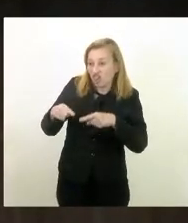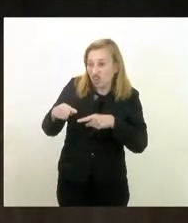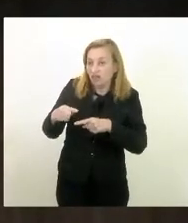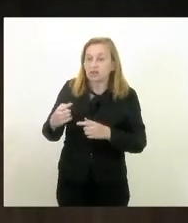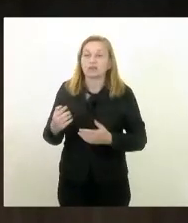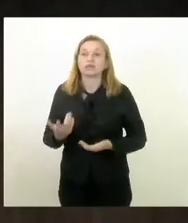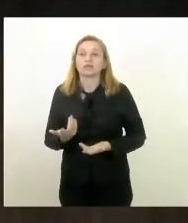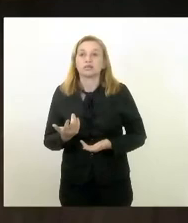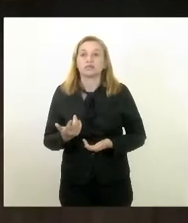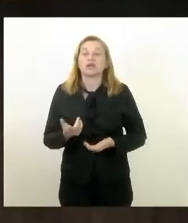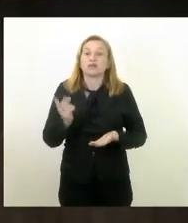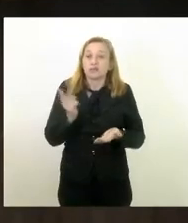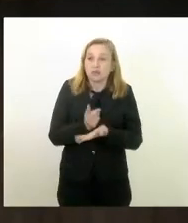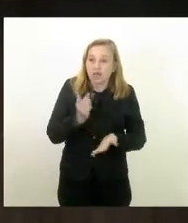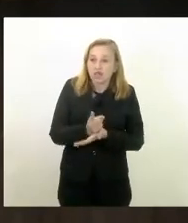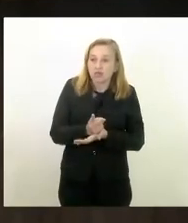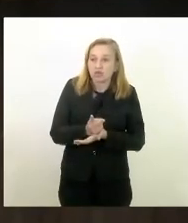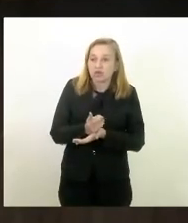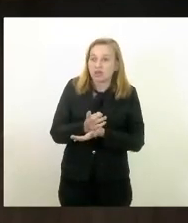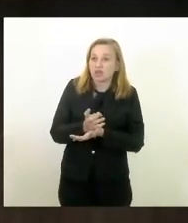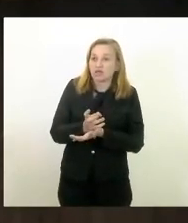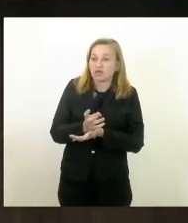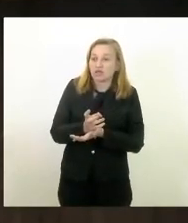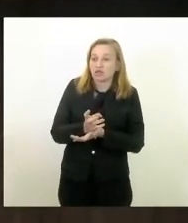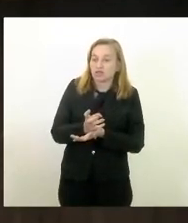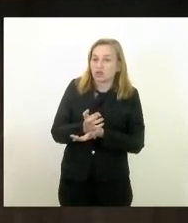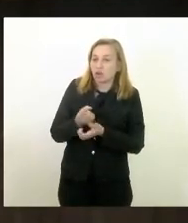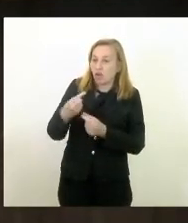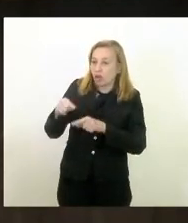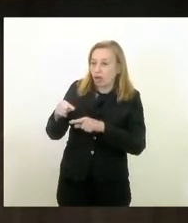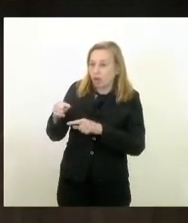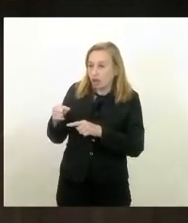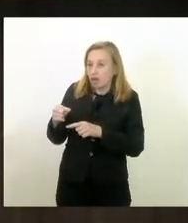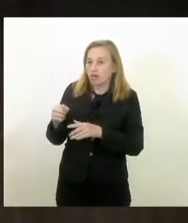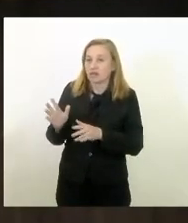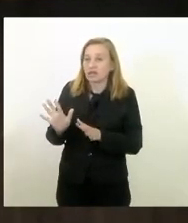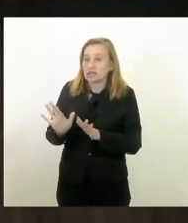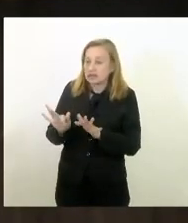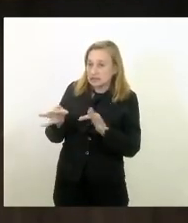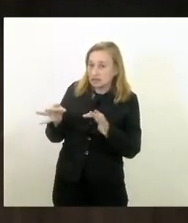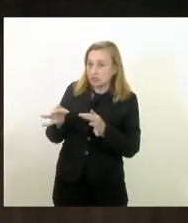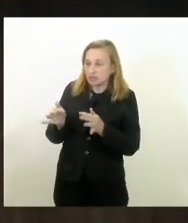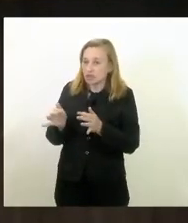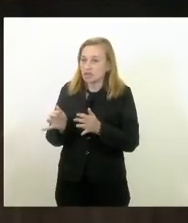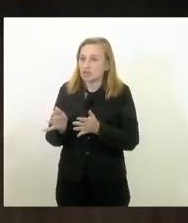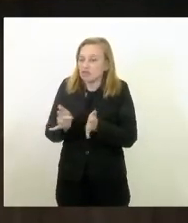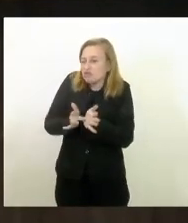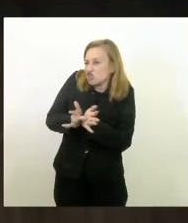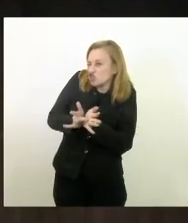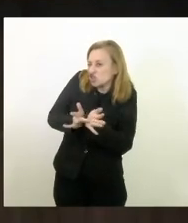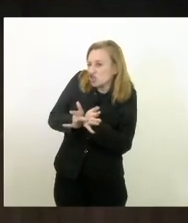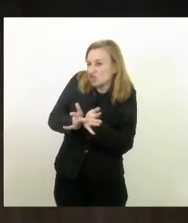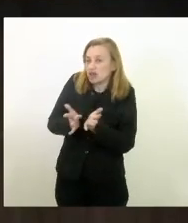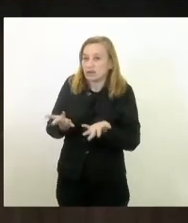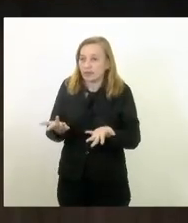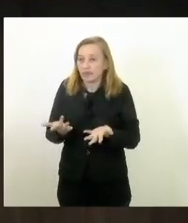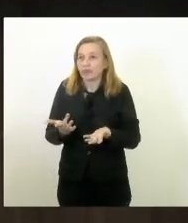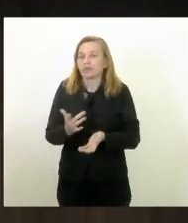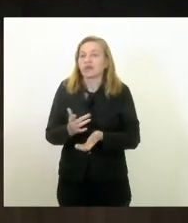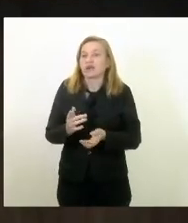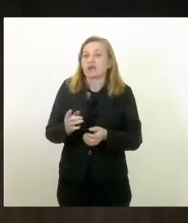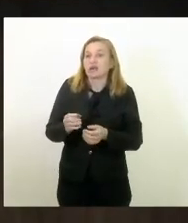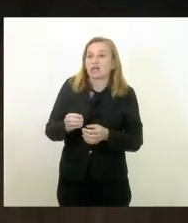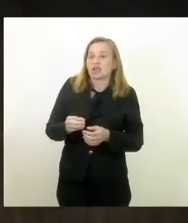ameaçado mesmo que seja uma ameaça assim subrepetícia uma ameaça disfarçada mas fazer desfile militar